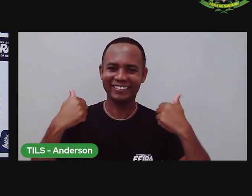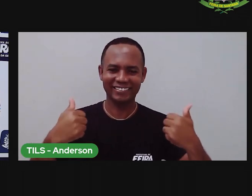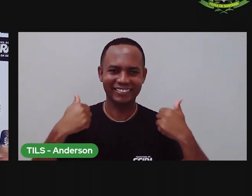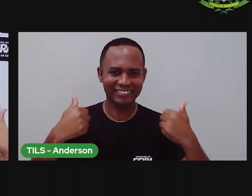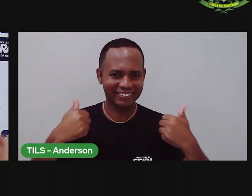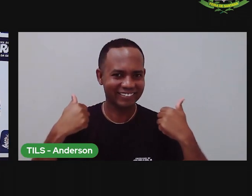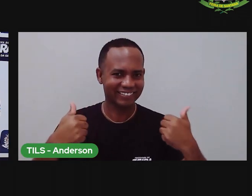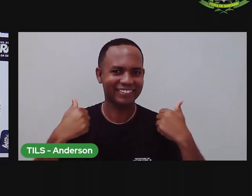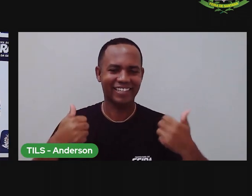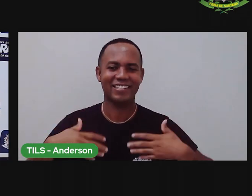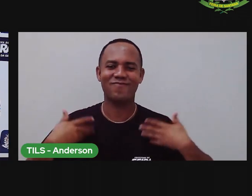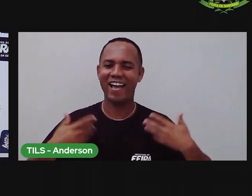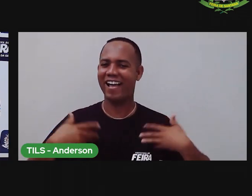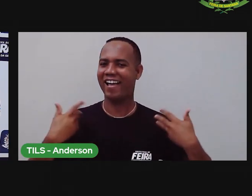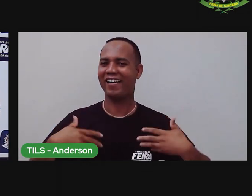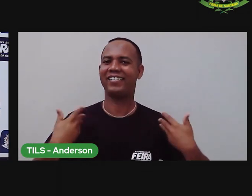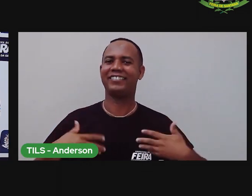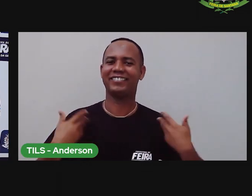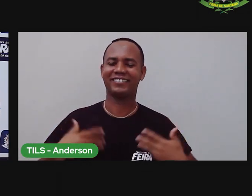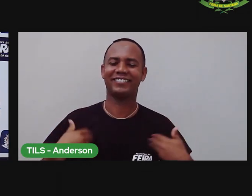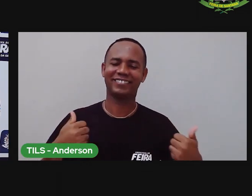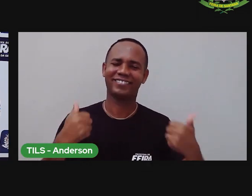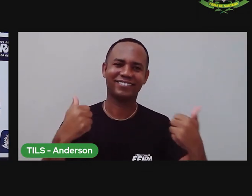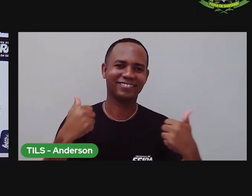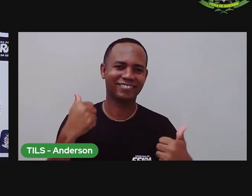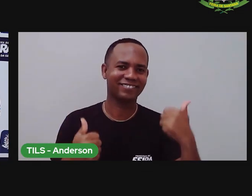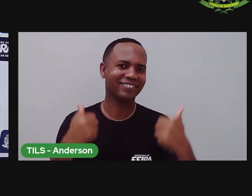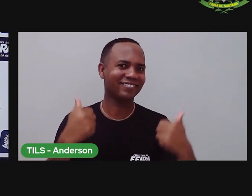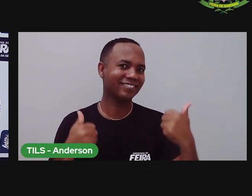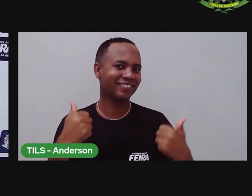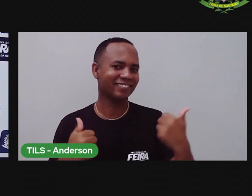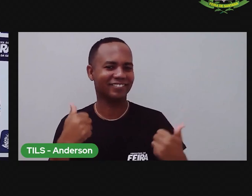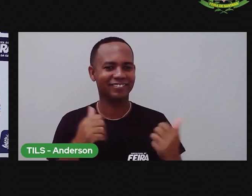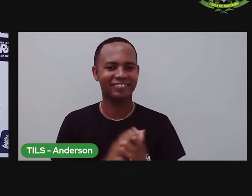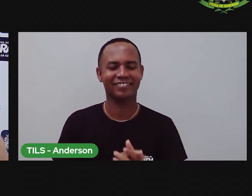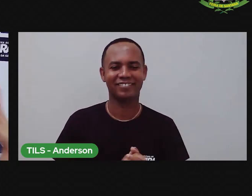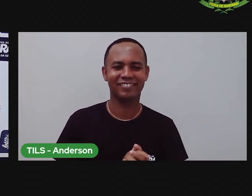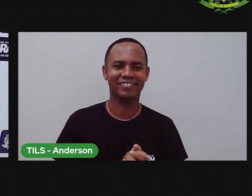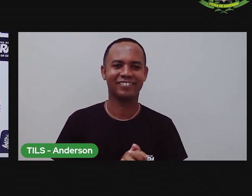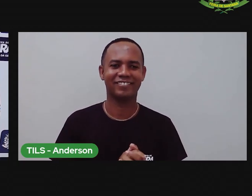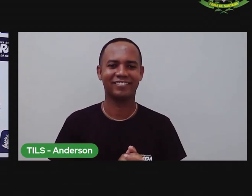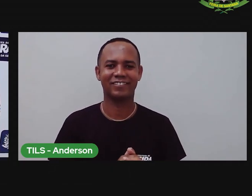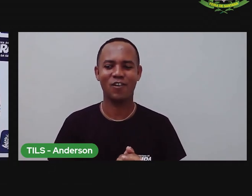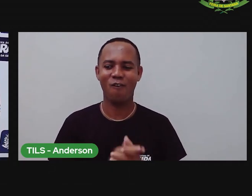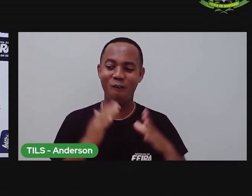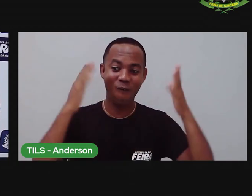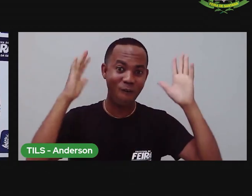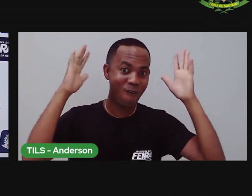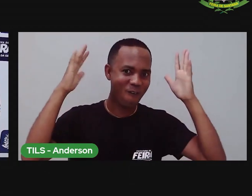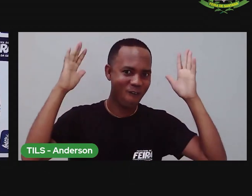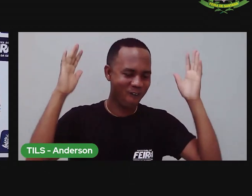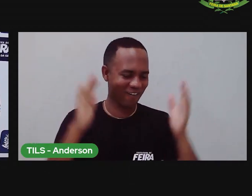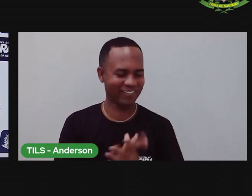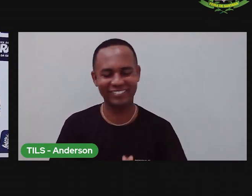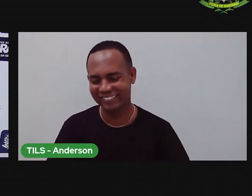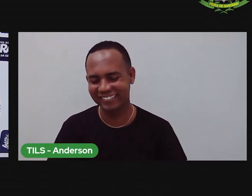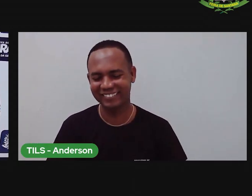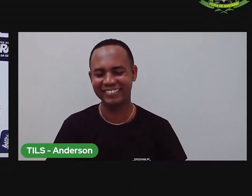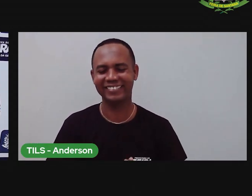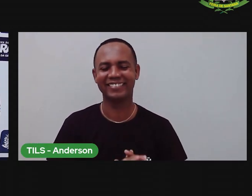pessoa na segunda-feira, nessa energia, ganhou na Mega, a gente não sabe, mas ele vai levar todo mundo do terceiro ano, não, para dar um rolezinho aí.